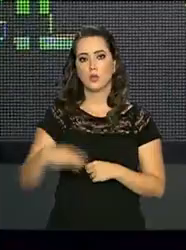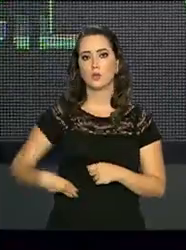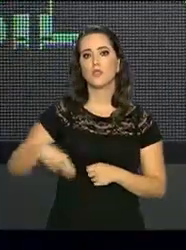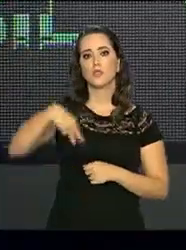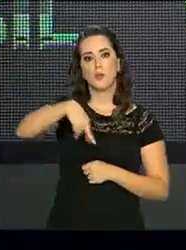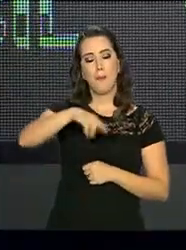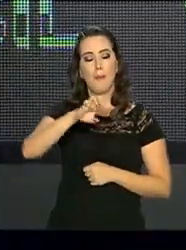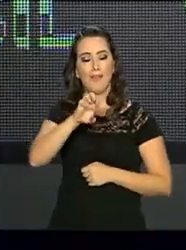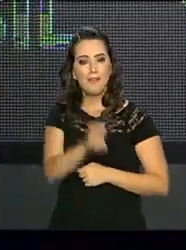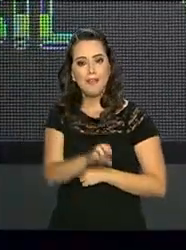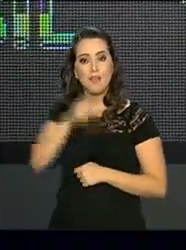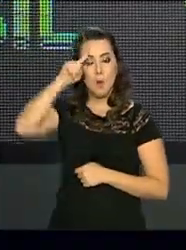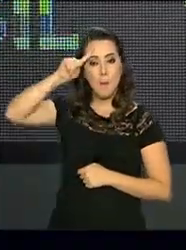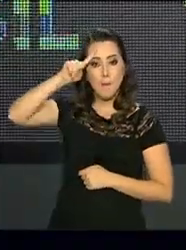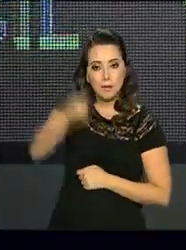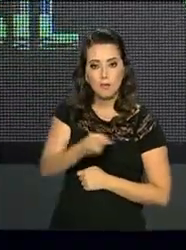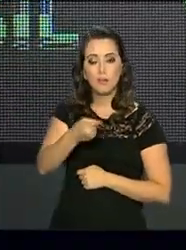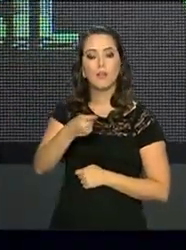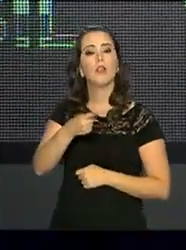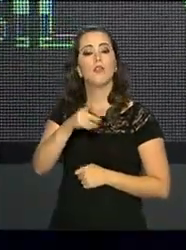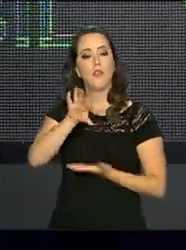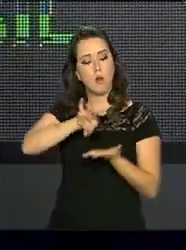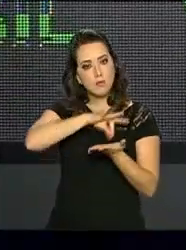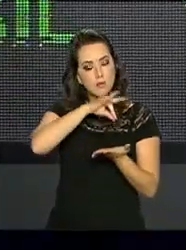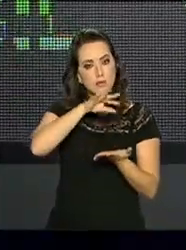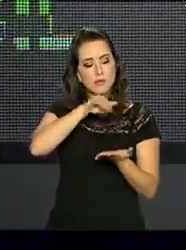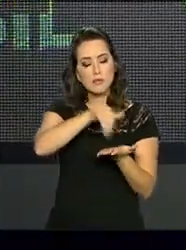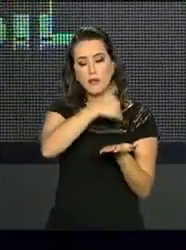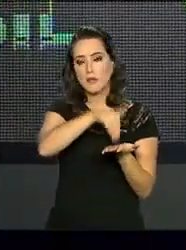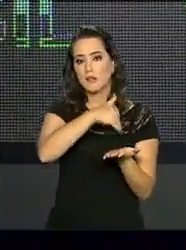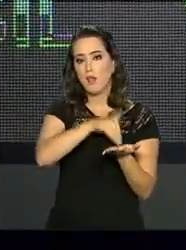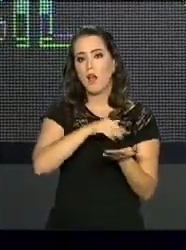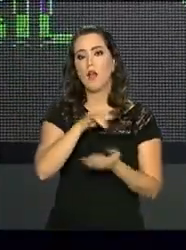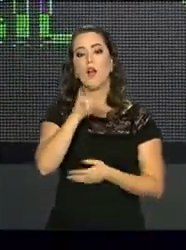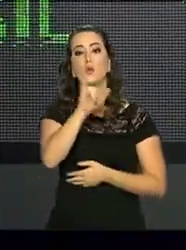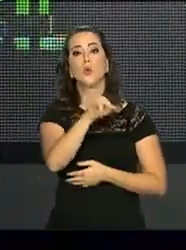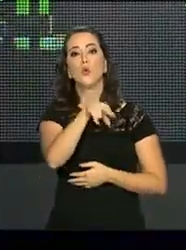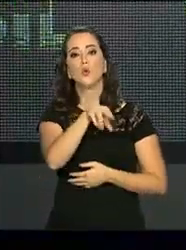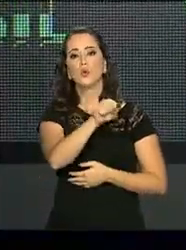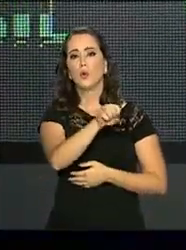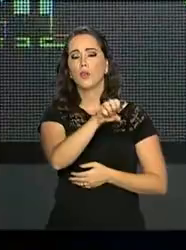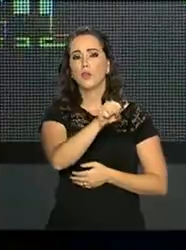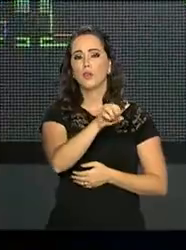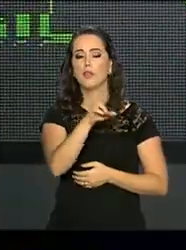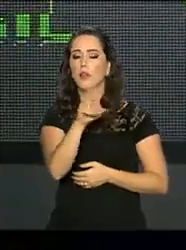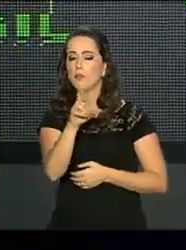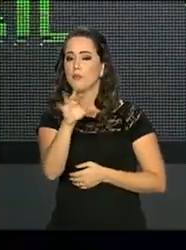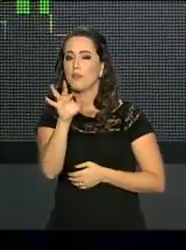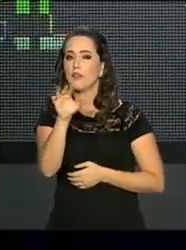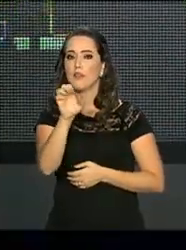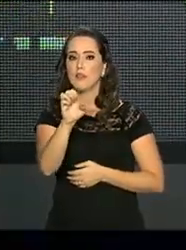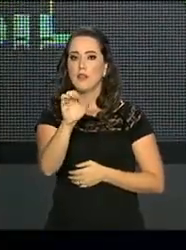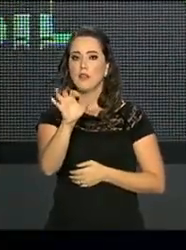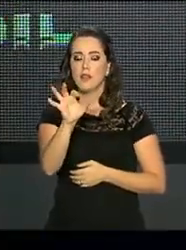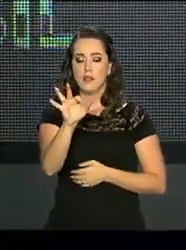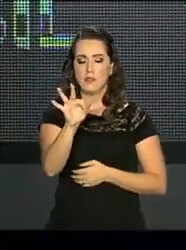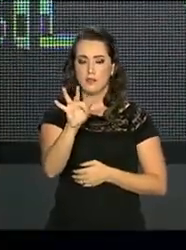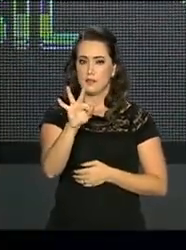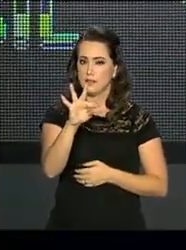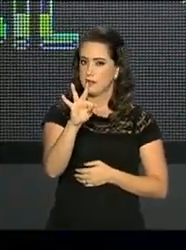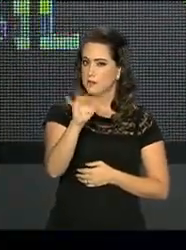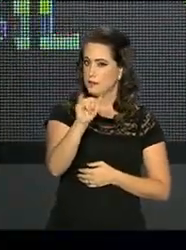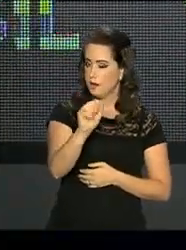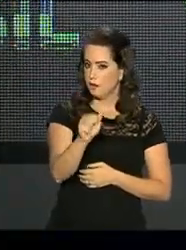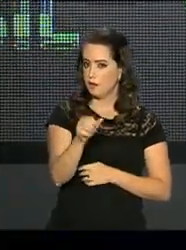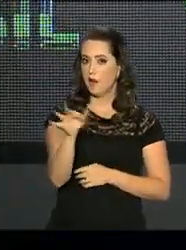determinei ao secretário da Receita Federal do Brasil, que, como consequência deste acordo comercial que nós